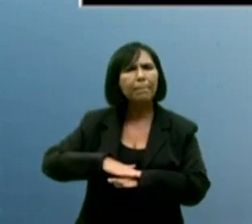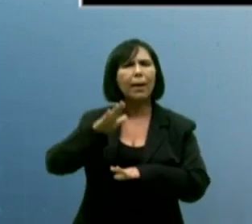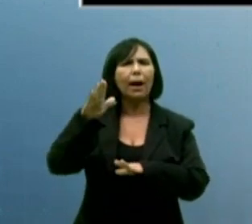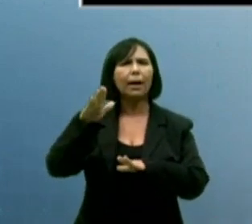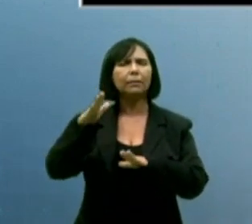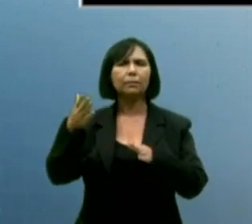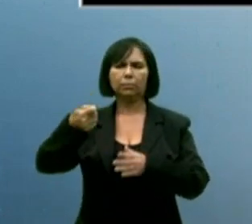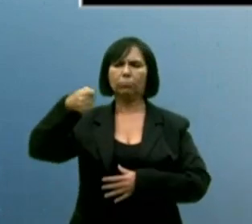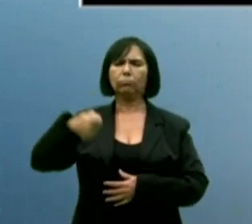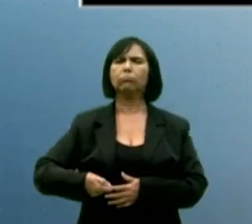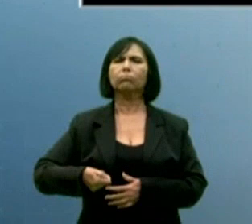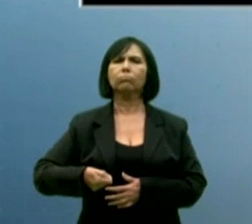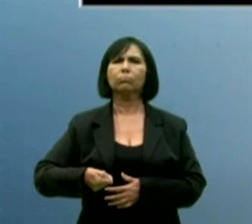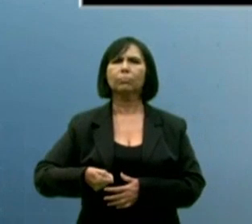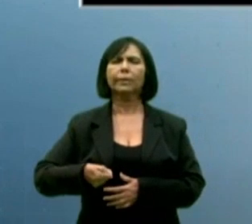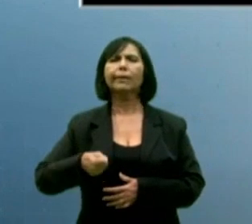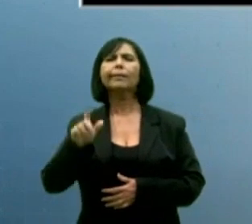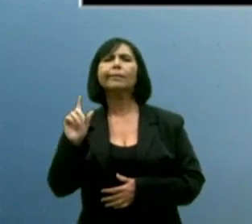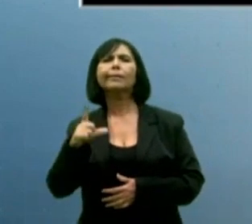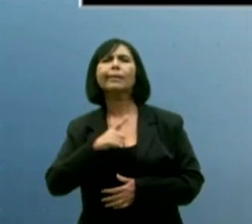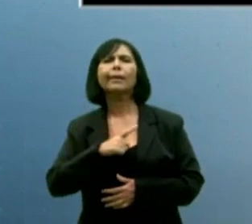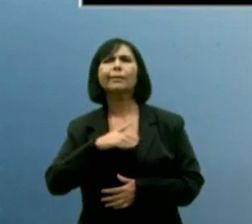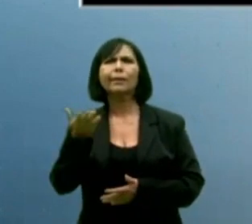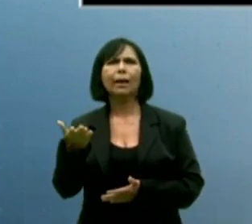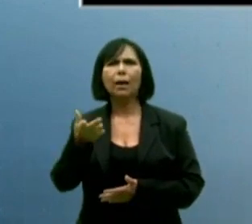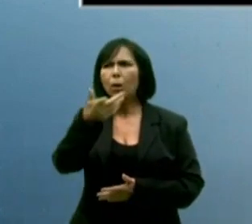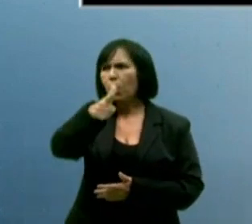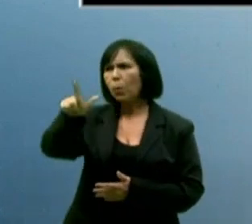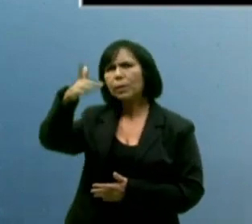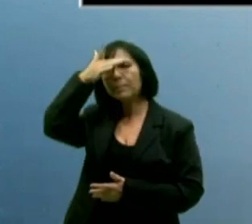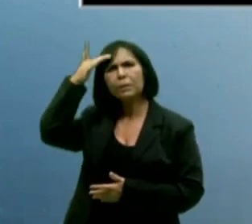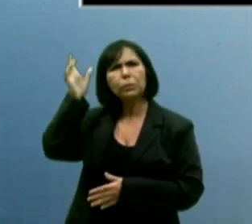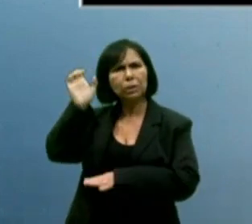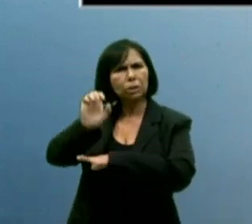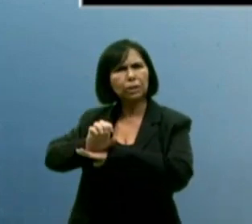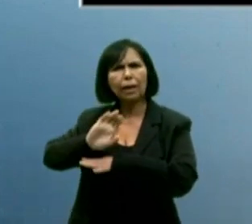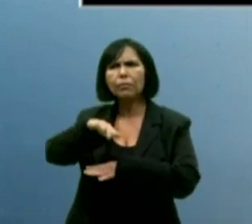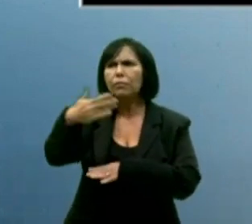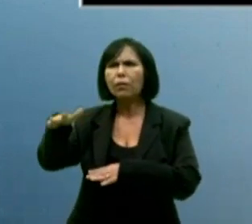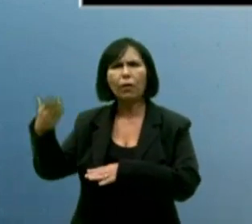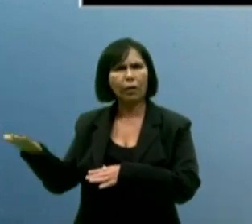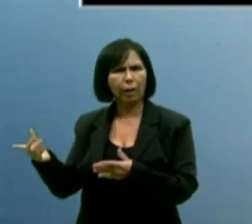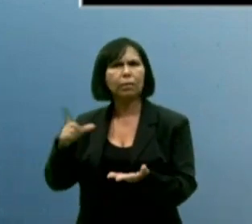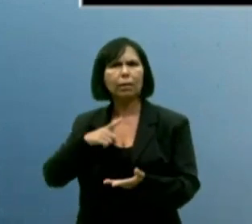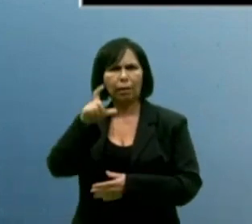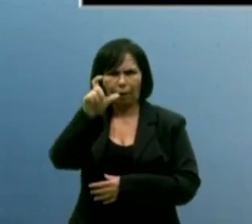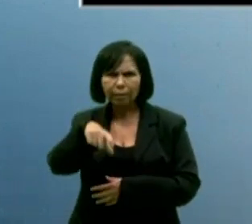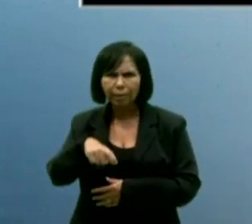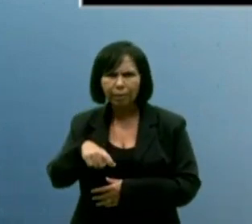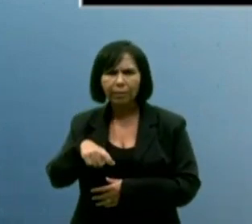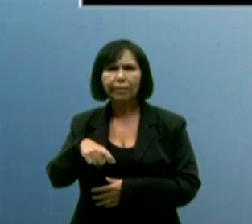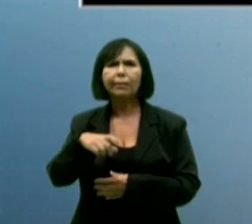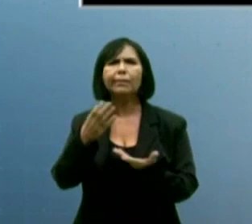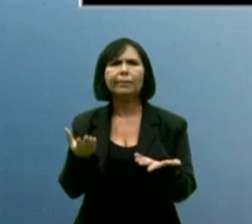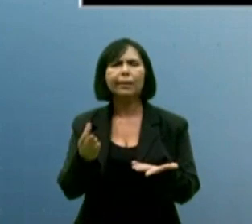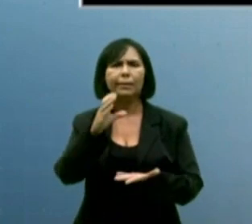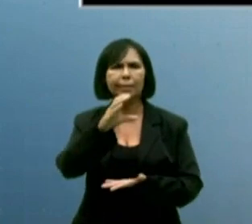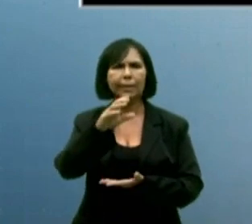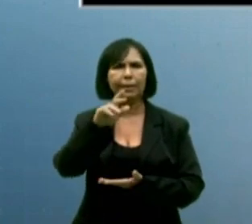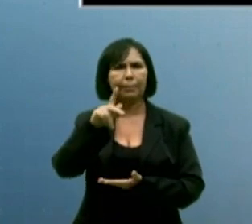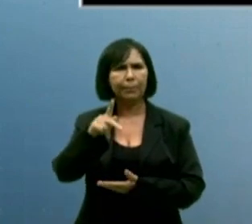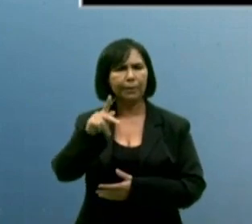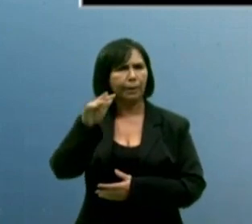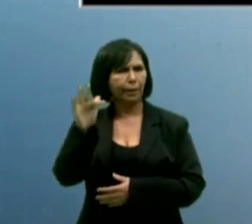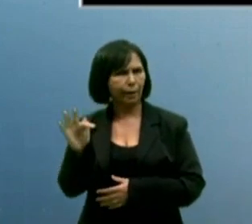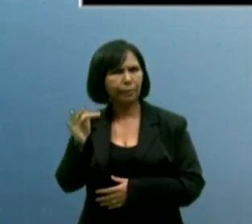Hoje servidores de outros estados recebem o cartão alimentação. Hoje CPFs de pessoas que já faleceram recebem o